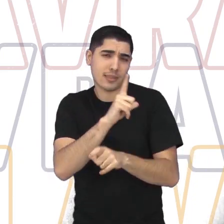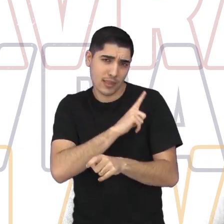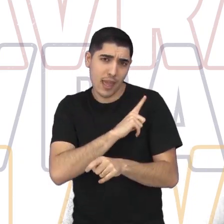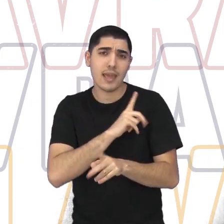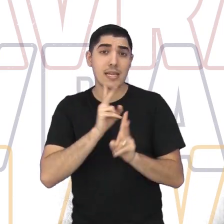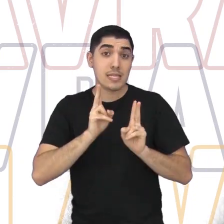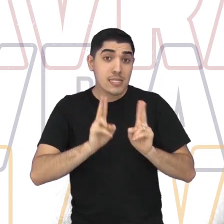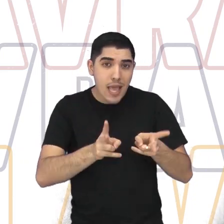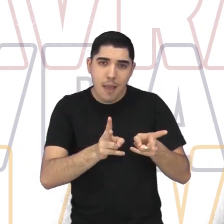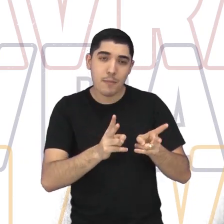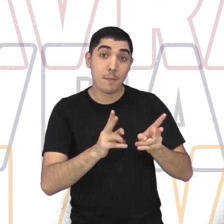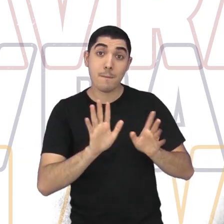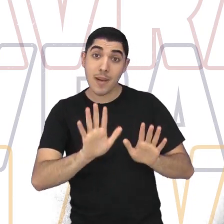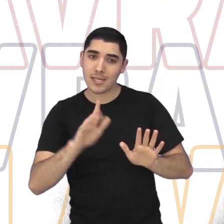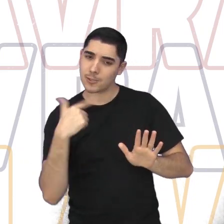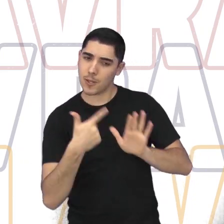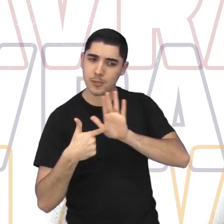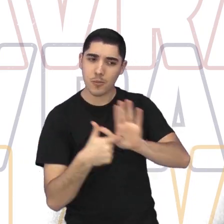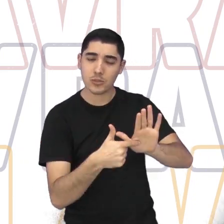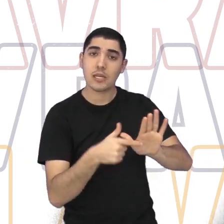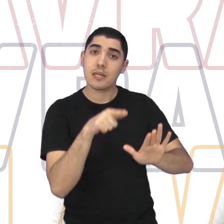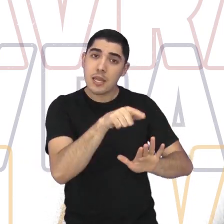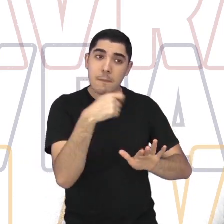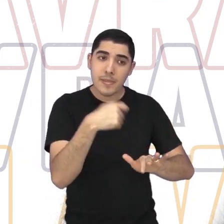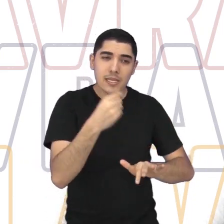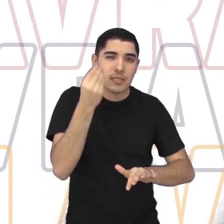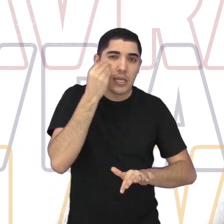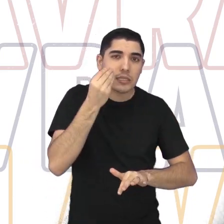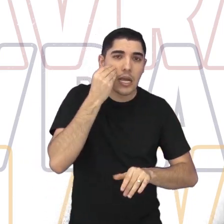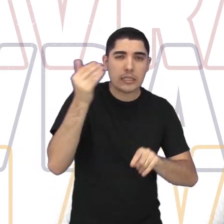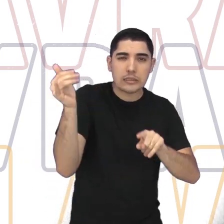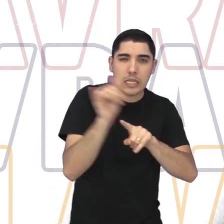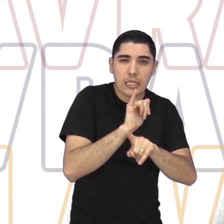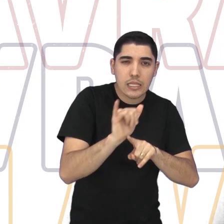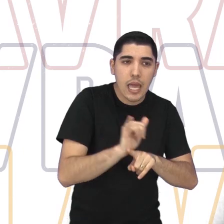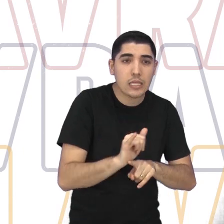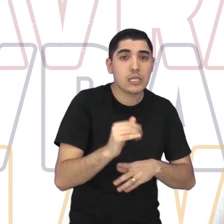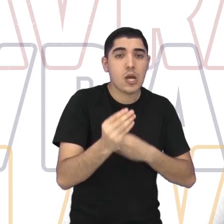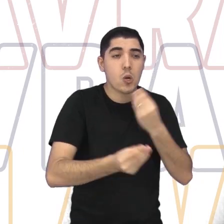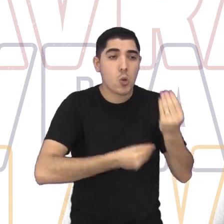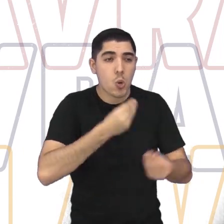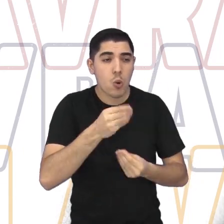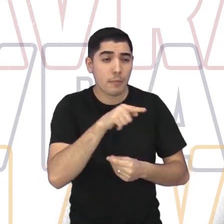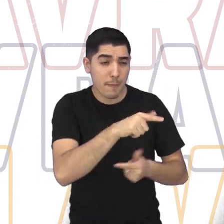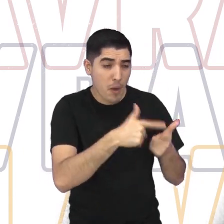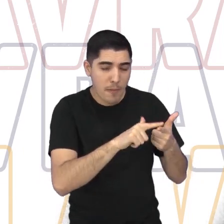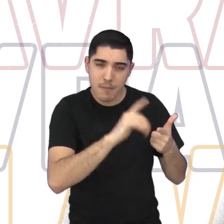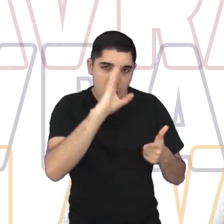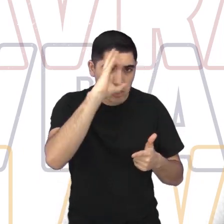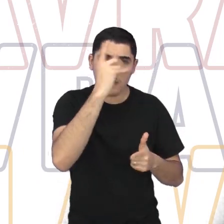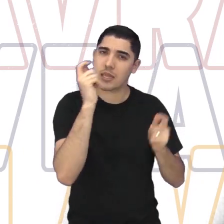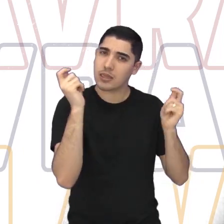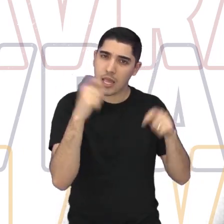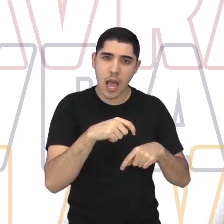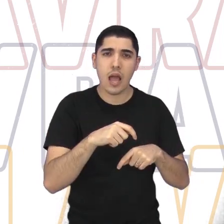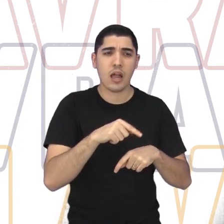A gente conversa muito para eles saberem como levar, né? Cada situação difícil da vida,